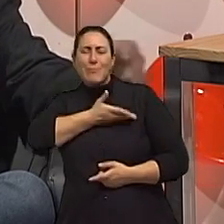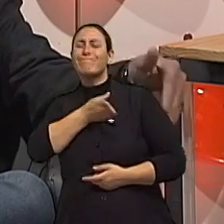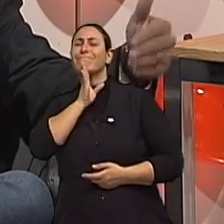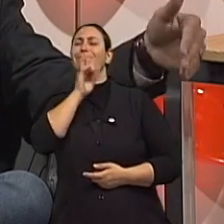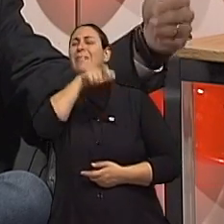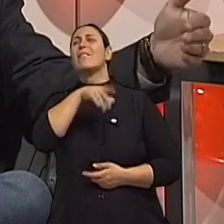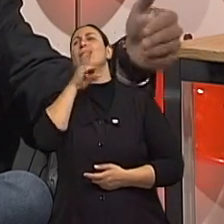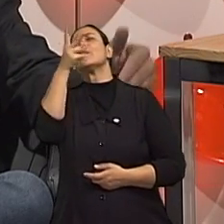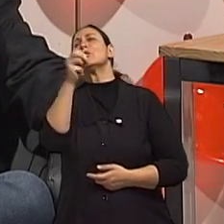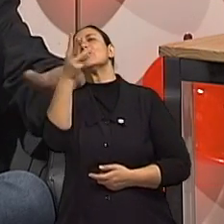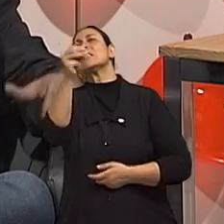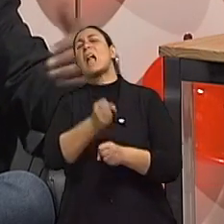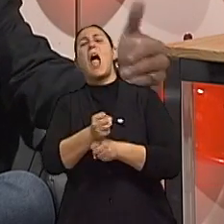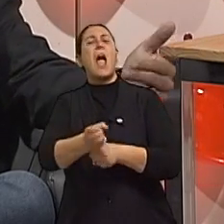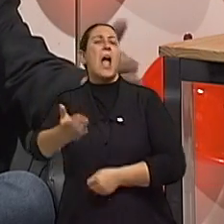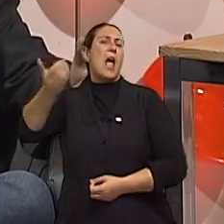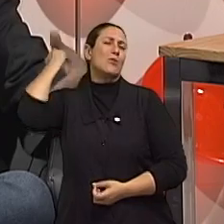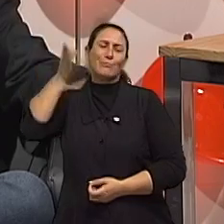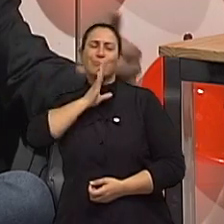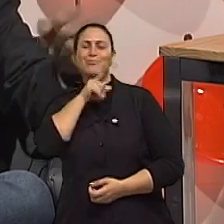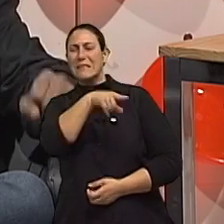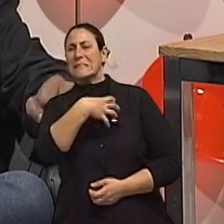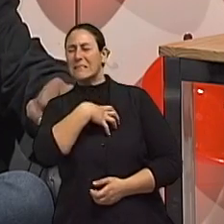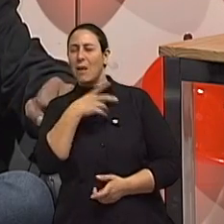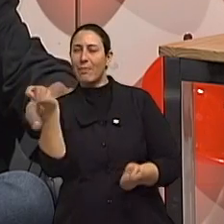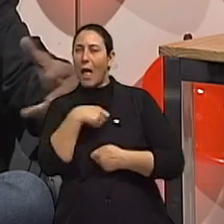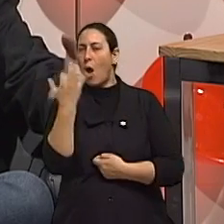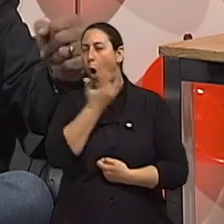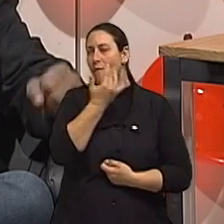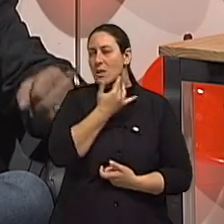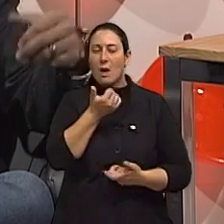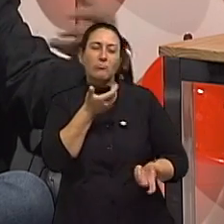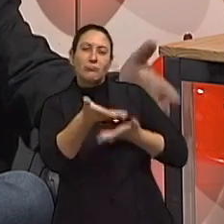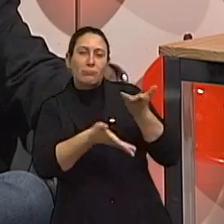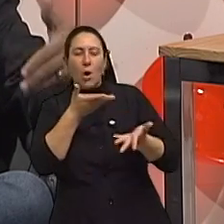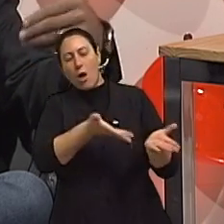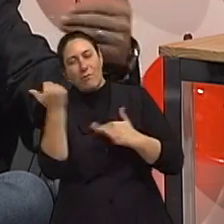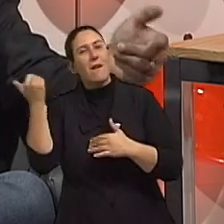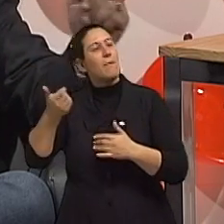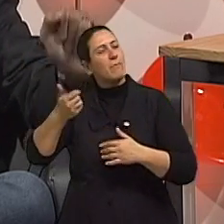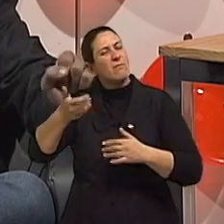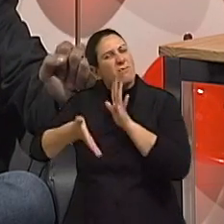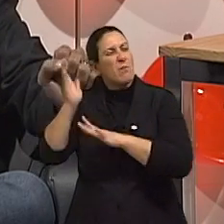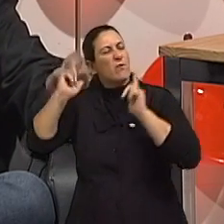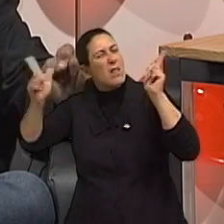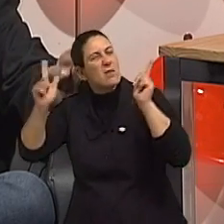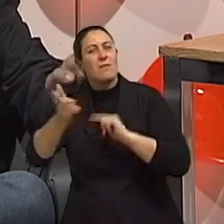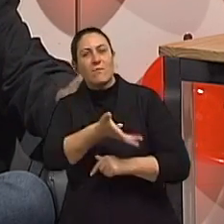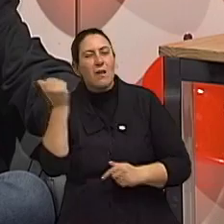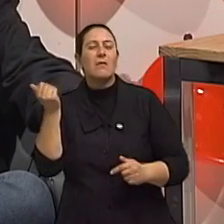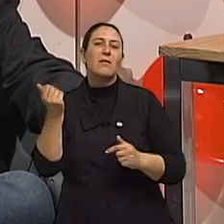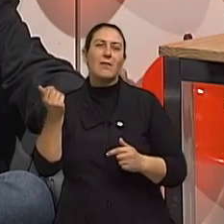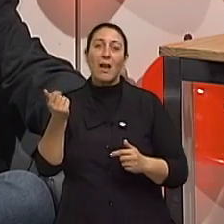conhece há 20, 30, 40 anos, tu sabe como é que é, como é que faz para convencer. Então faça, convide para sair, convide, mas também, a pessoa